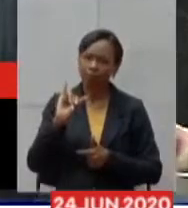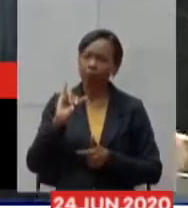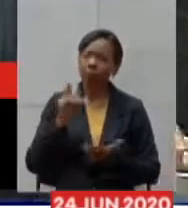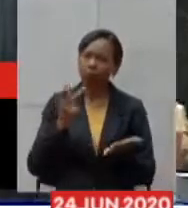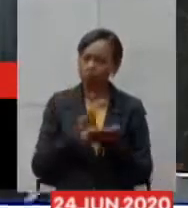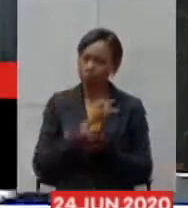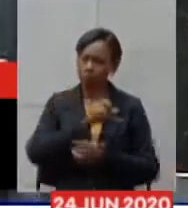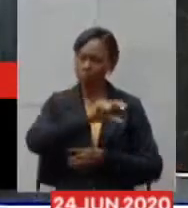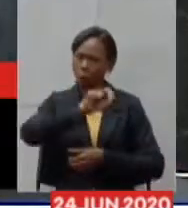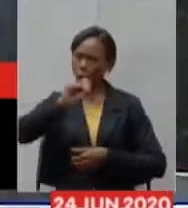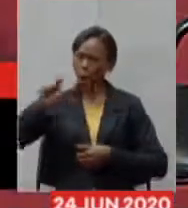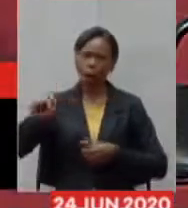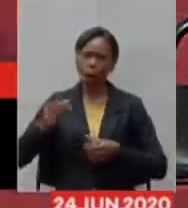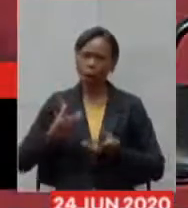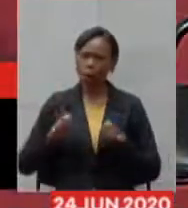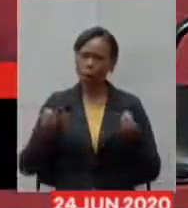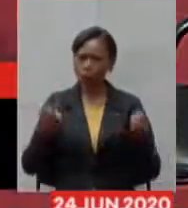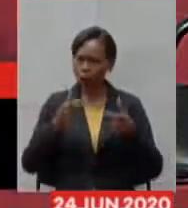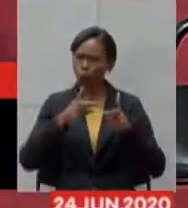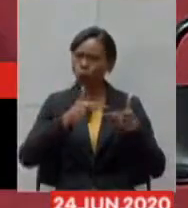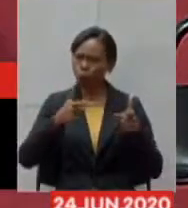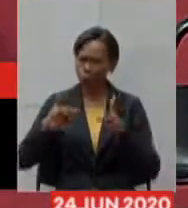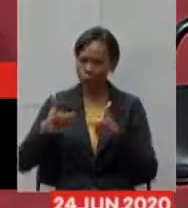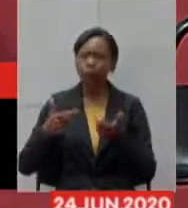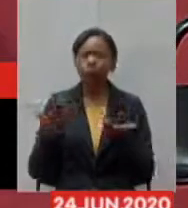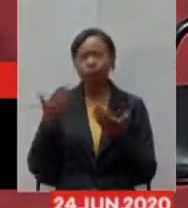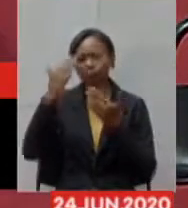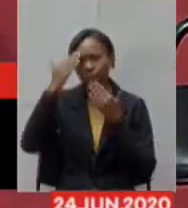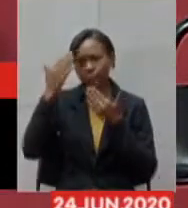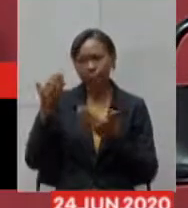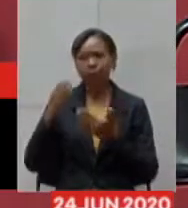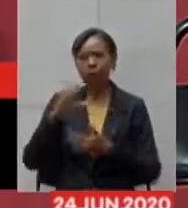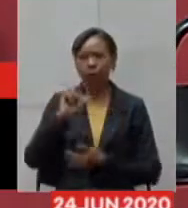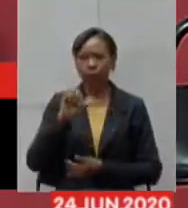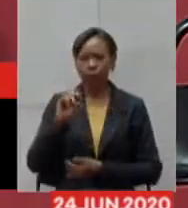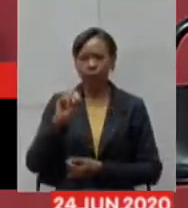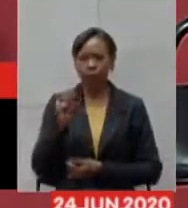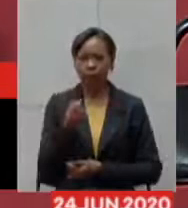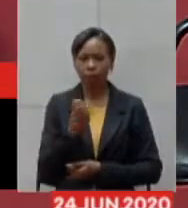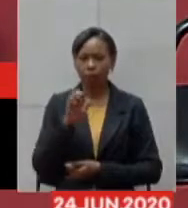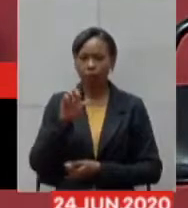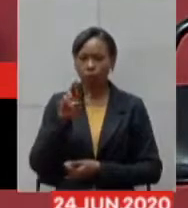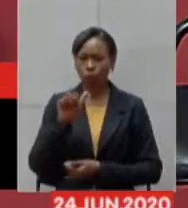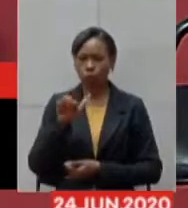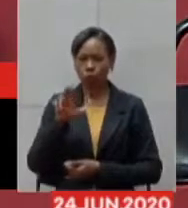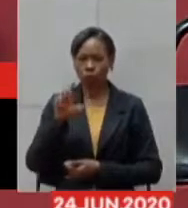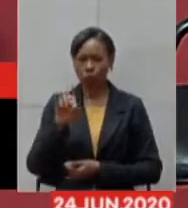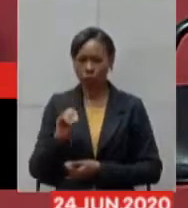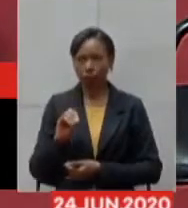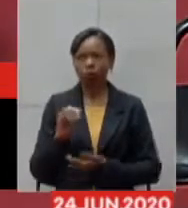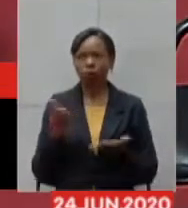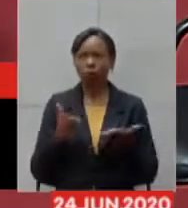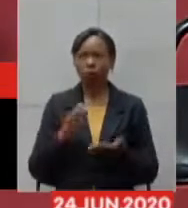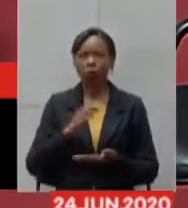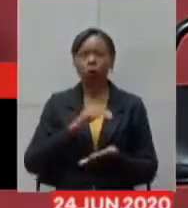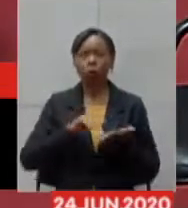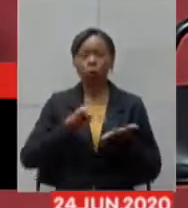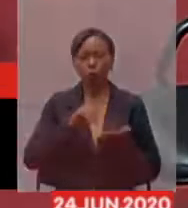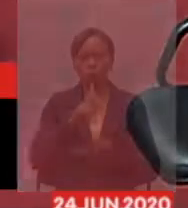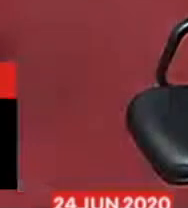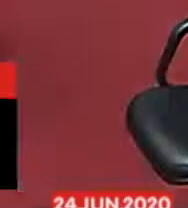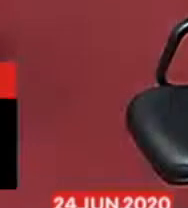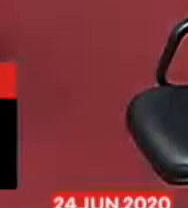basicamente era isso muito obrigado secretário querido Eduardo agora nós vamos passar a palavra para o deputado Cássio Soares que é líder do bloco